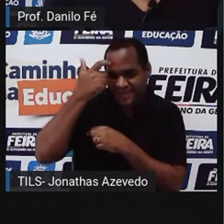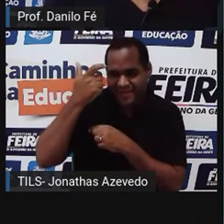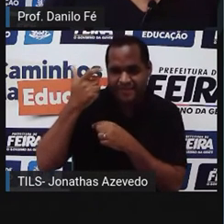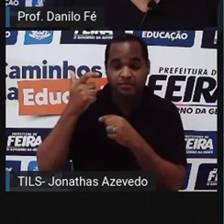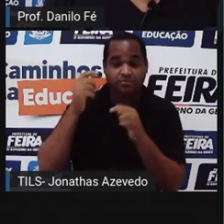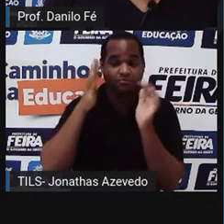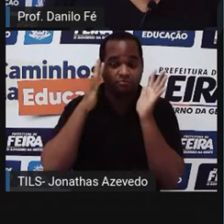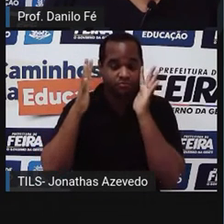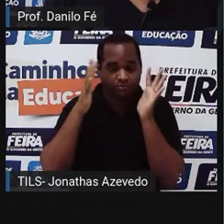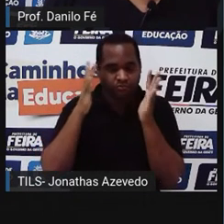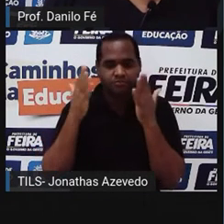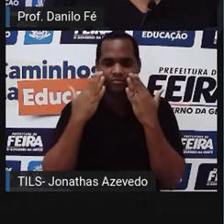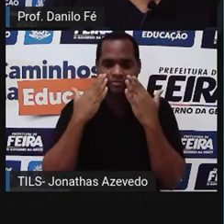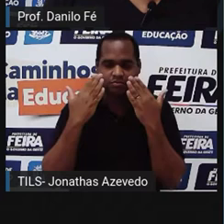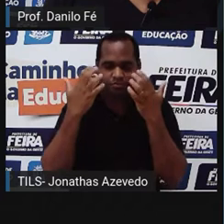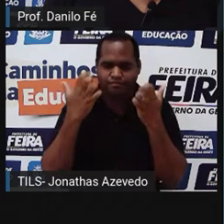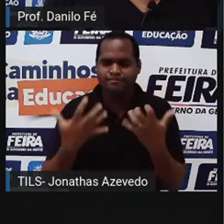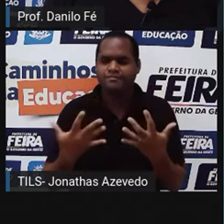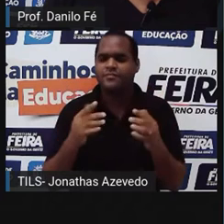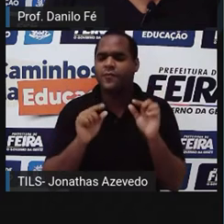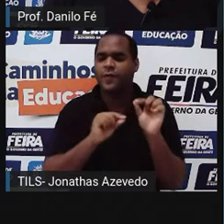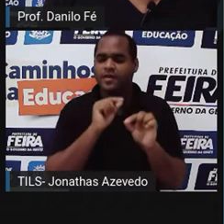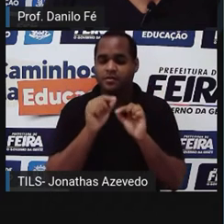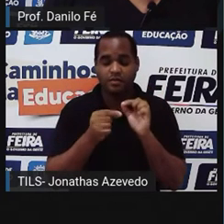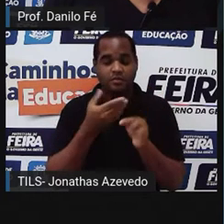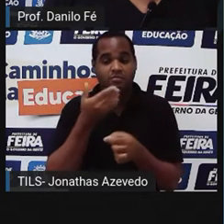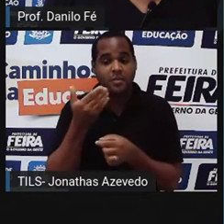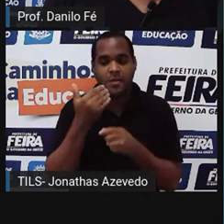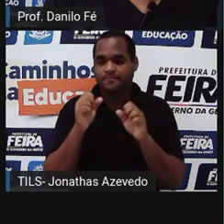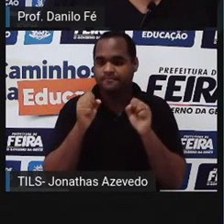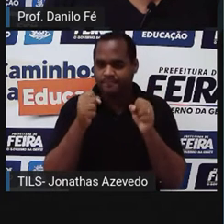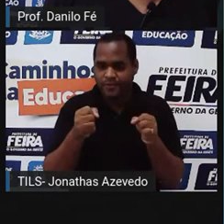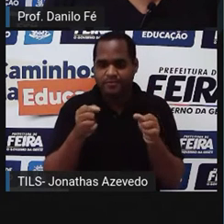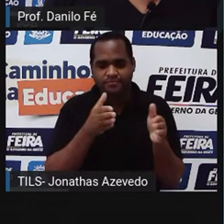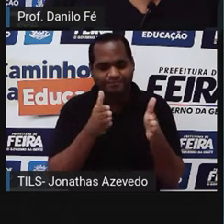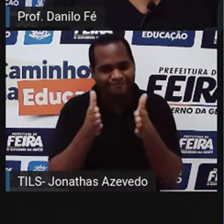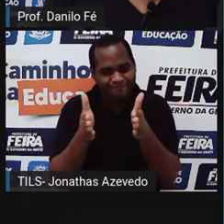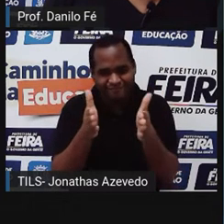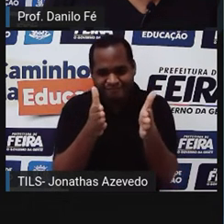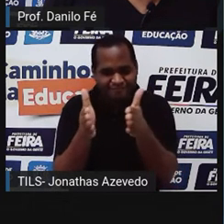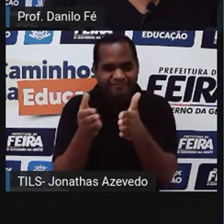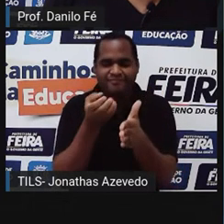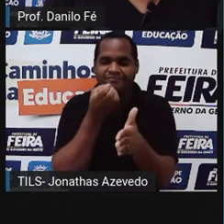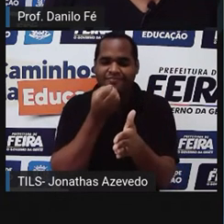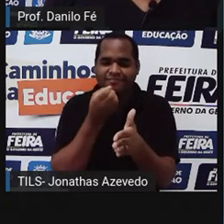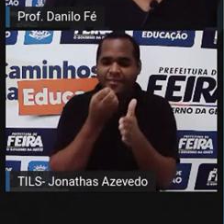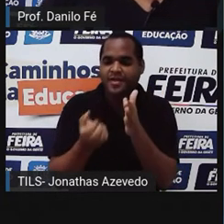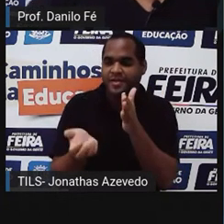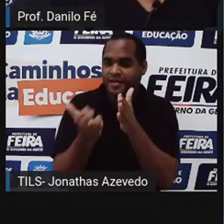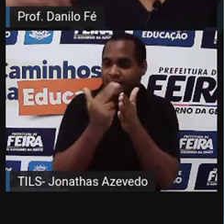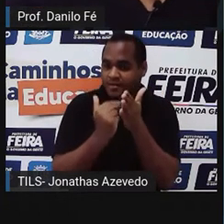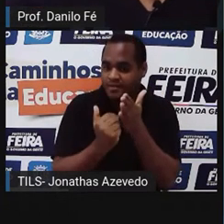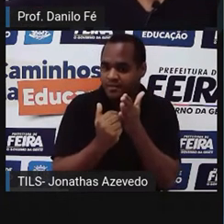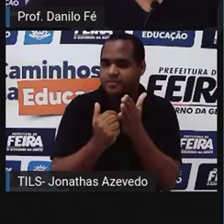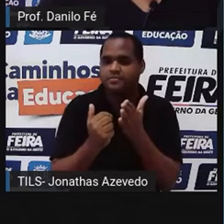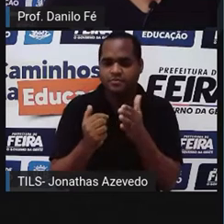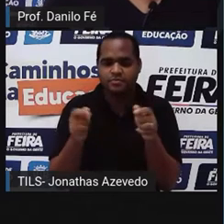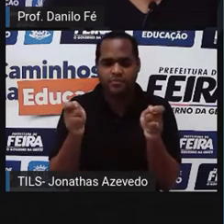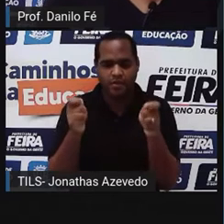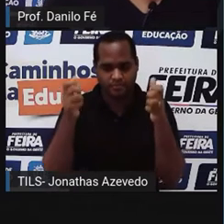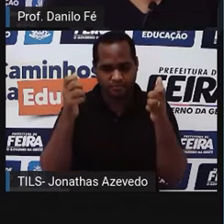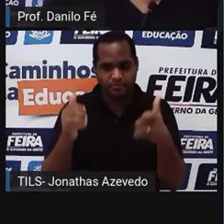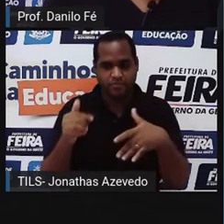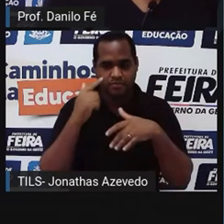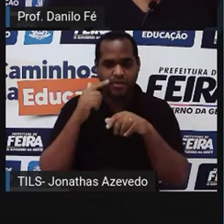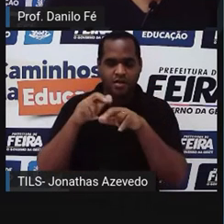lhe mostrasse como o melhor caminho, a ilustração, o iluminismo. E isso acabou culminando